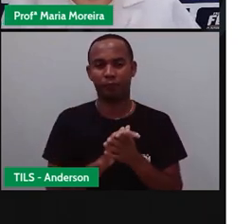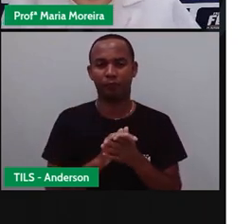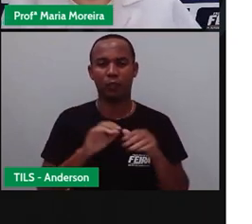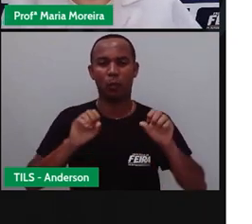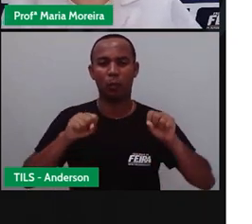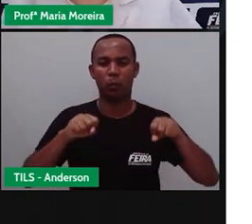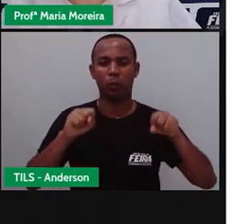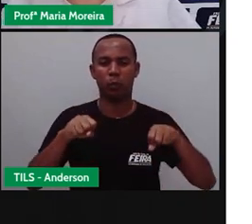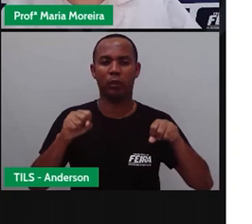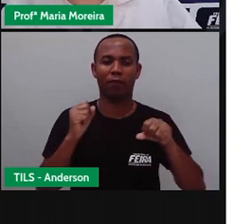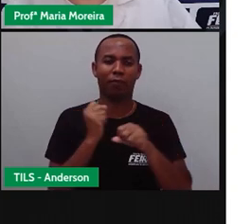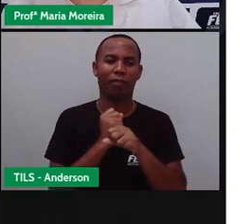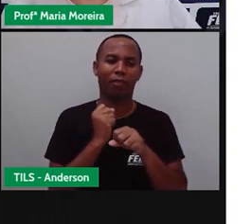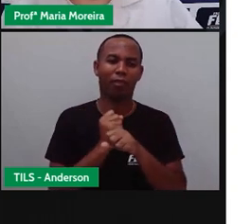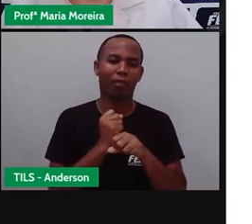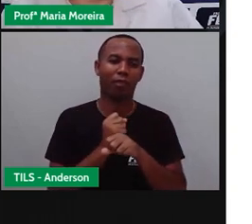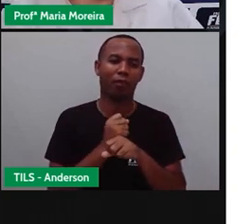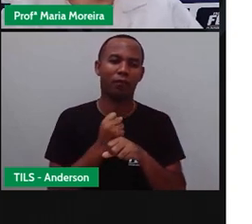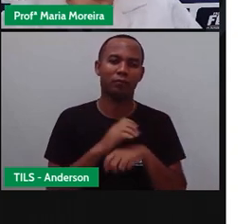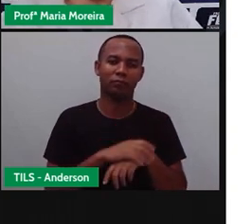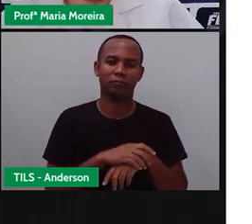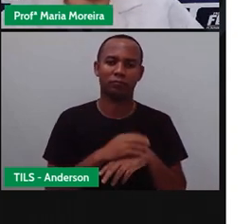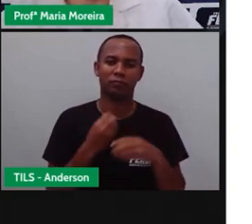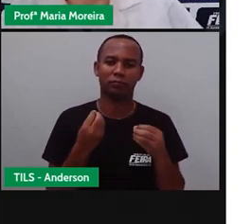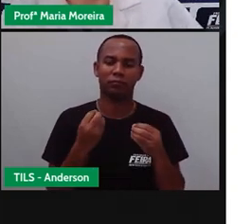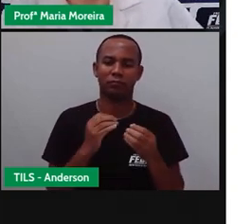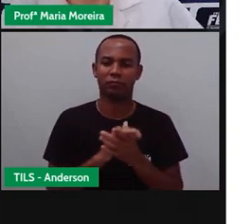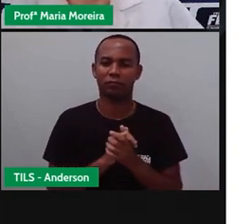Anderson. Ó, que fofinha.